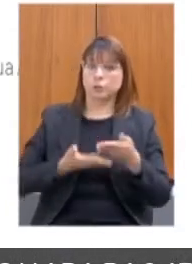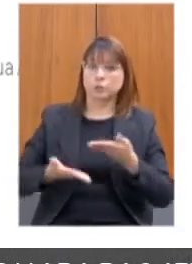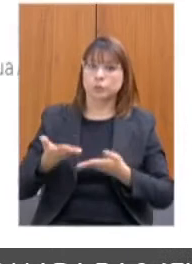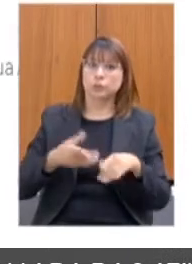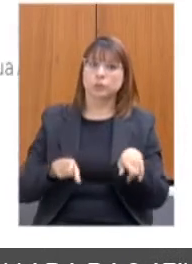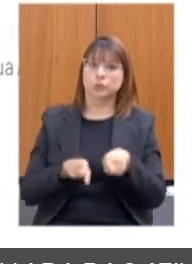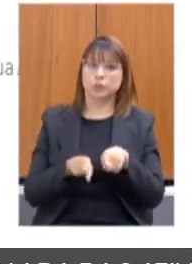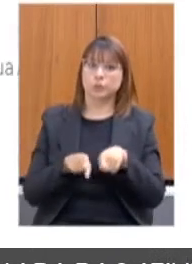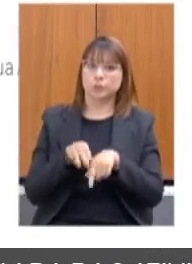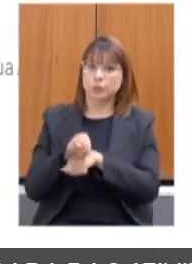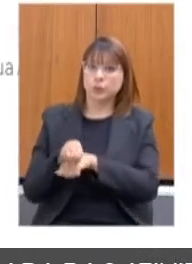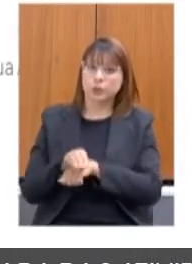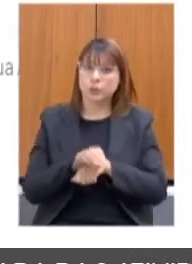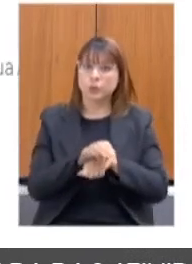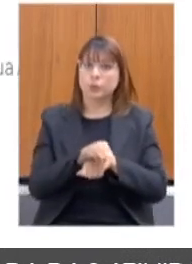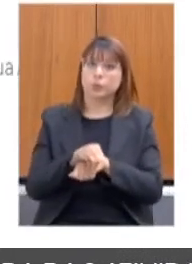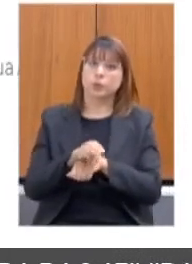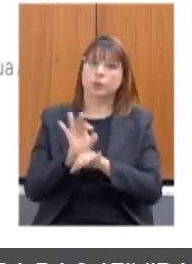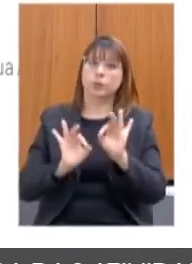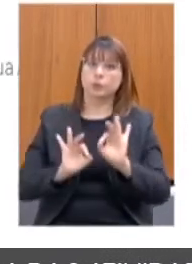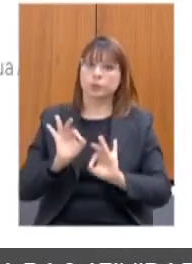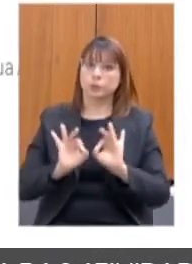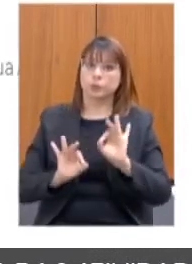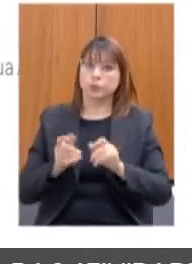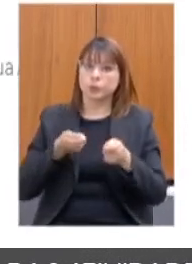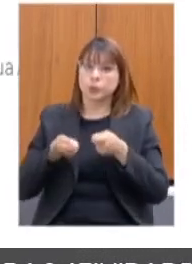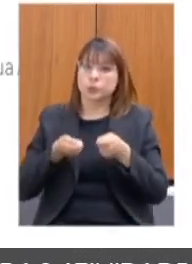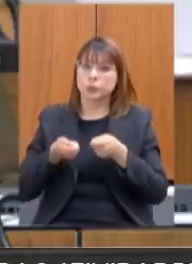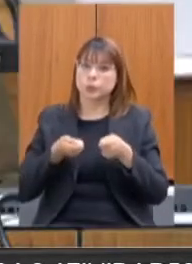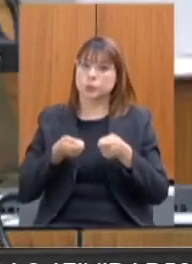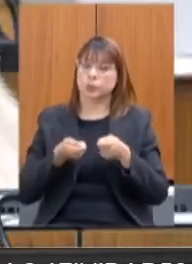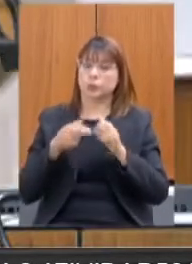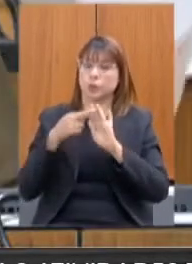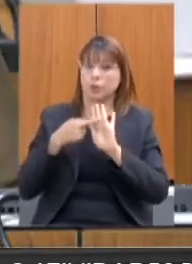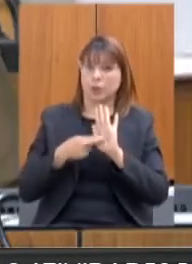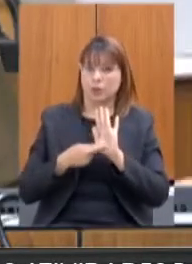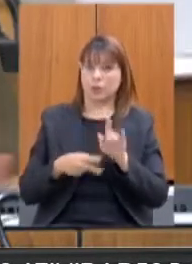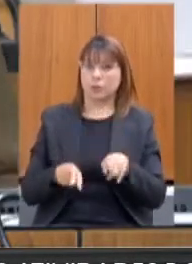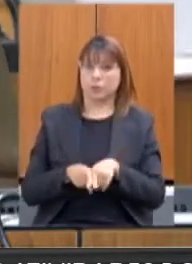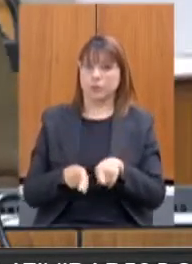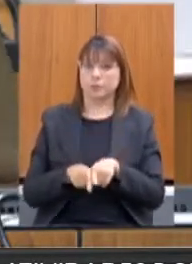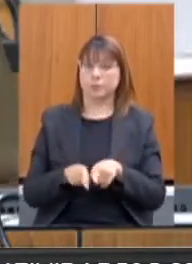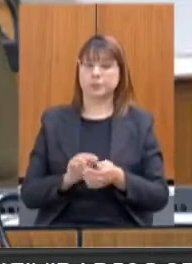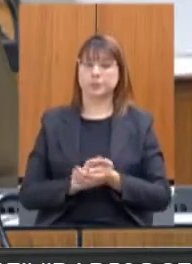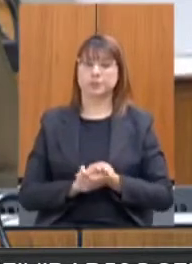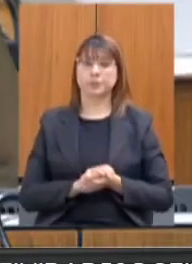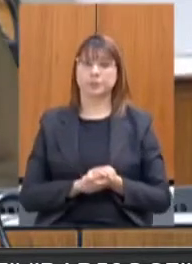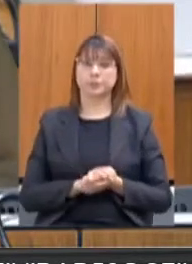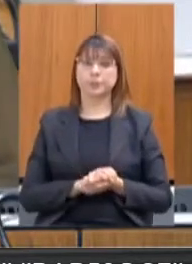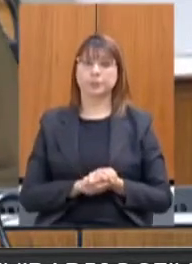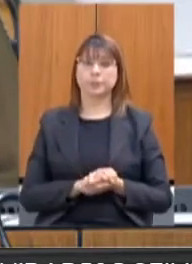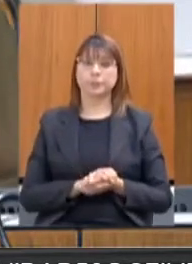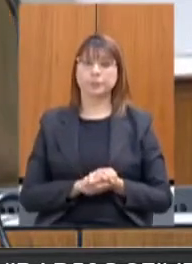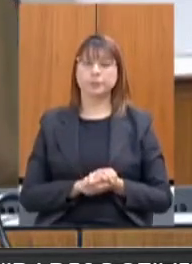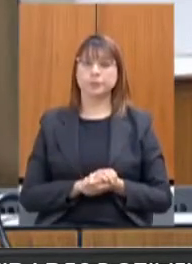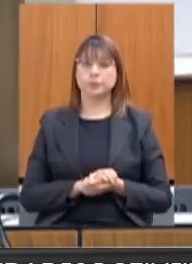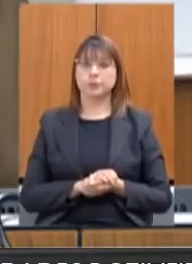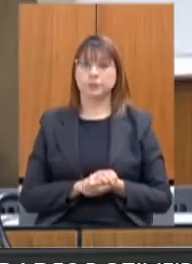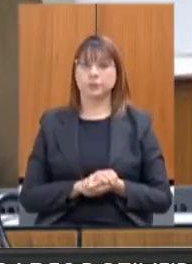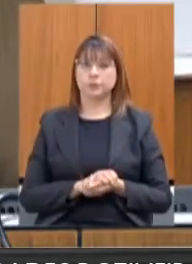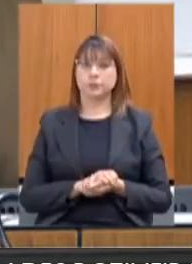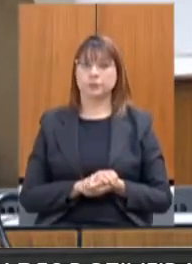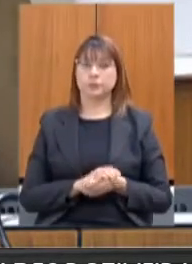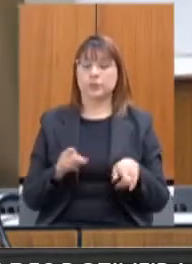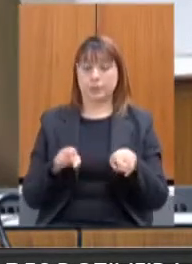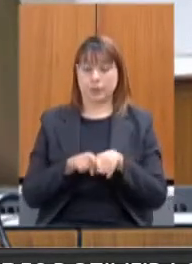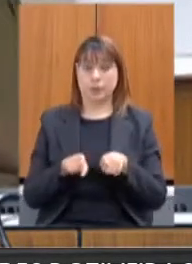contingência e relatório dessas 35 comunidades terapêuticas. Por favor. Nós também fizemos uma